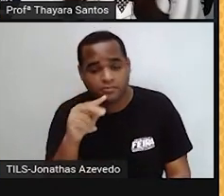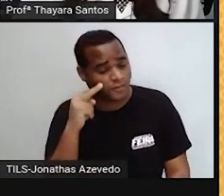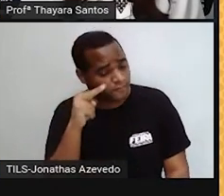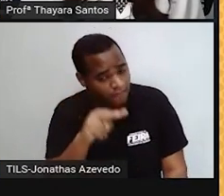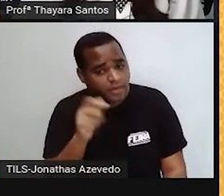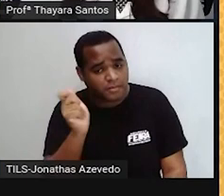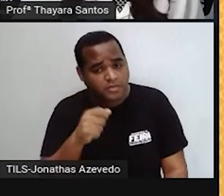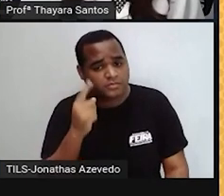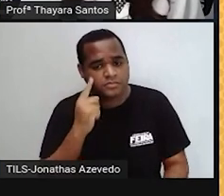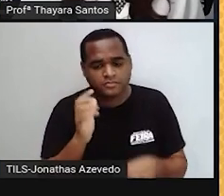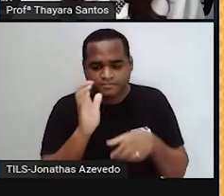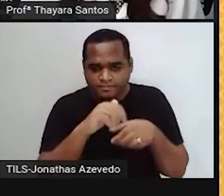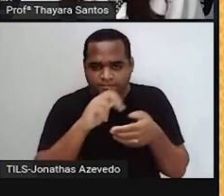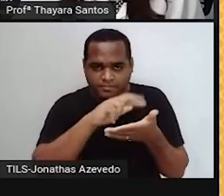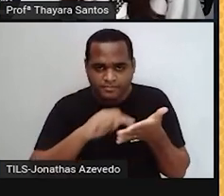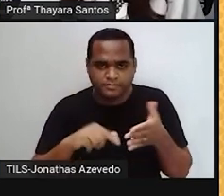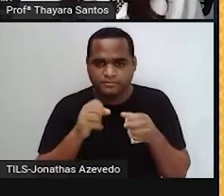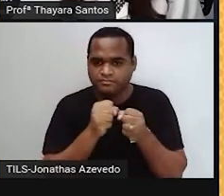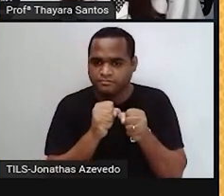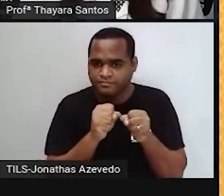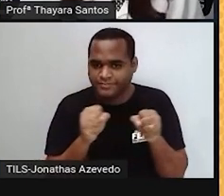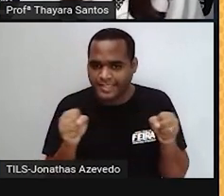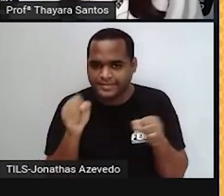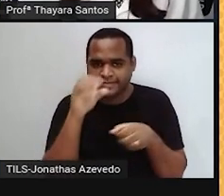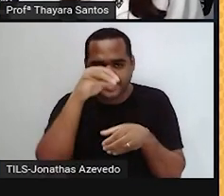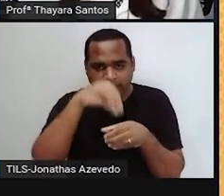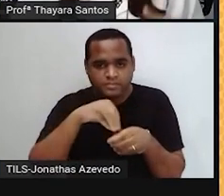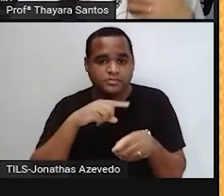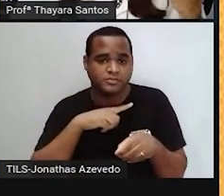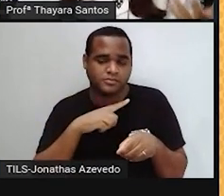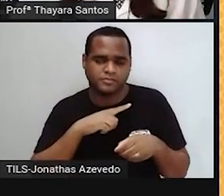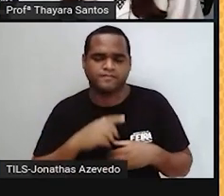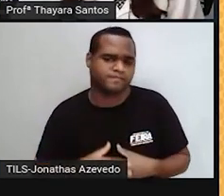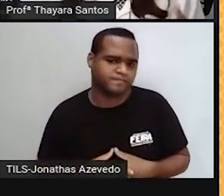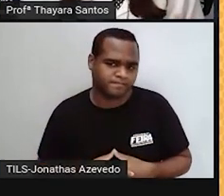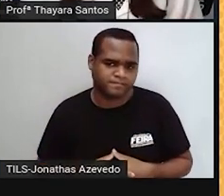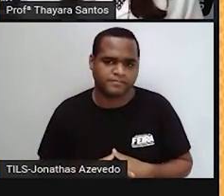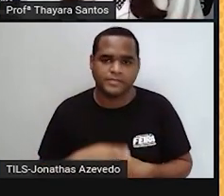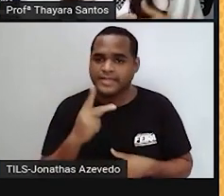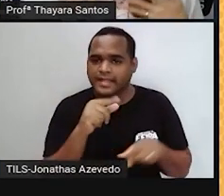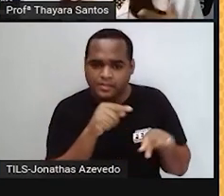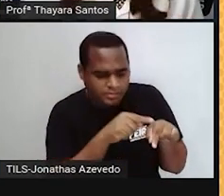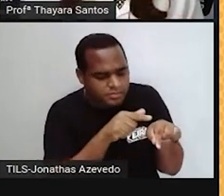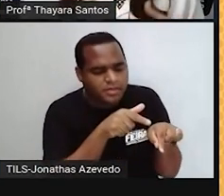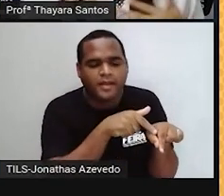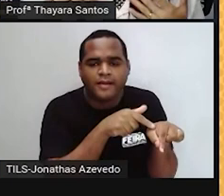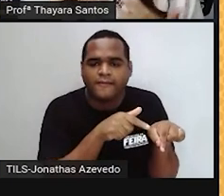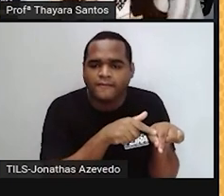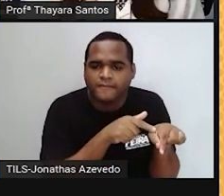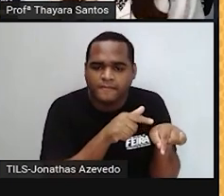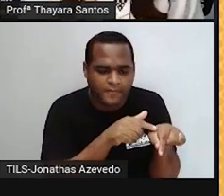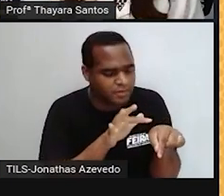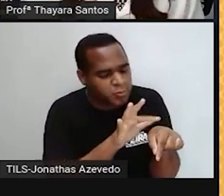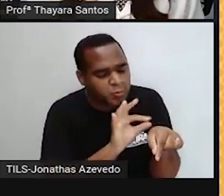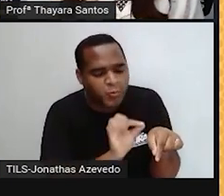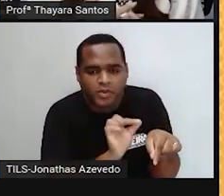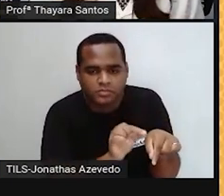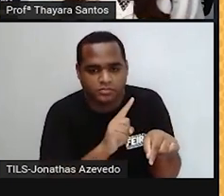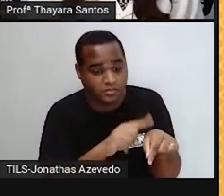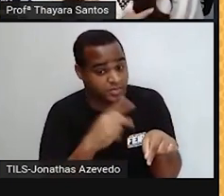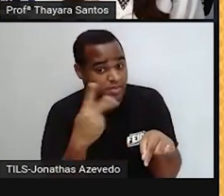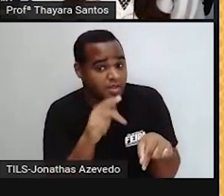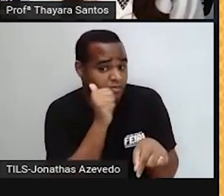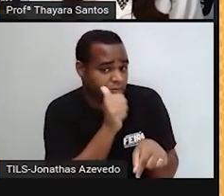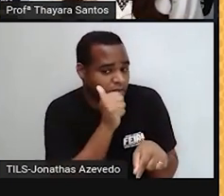internamente. Ele se estende internamente. E a função do clitóris é regular o prazer